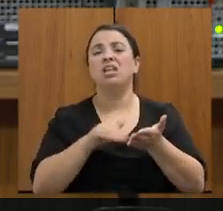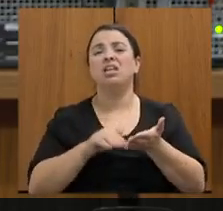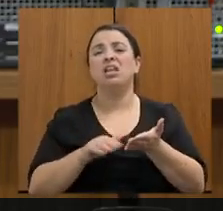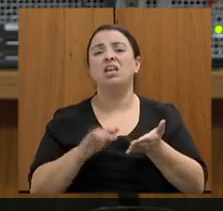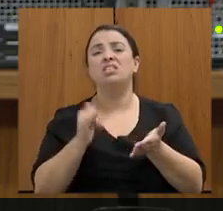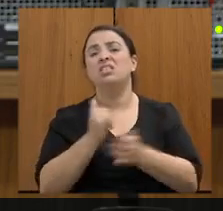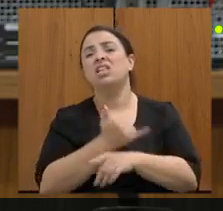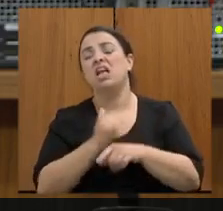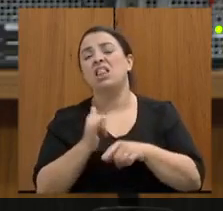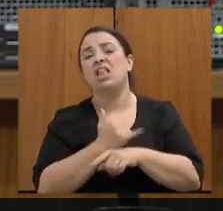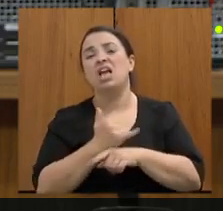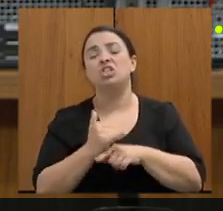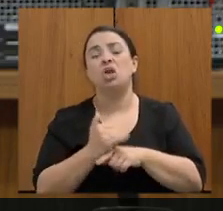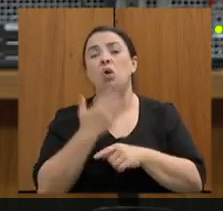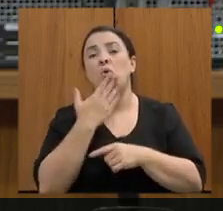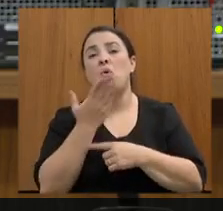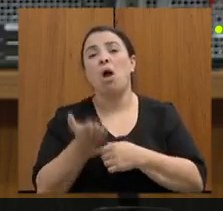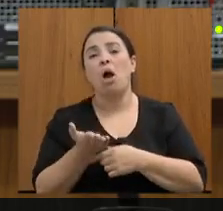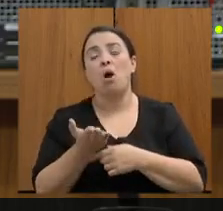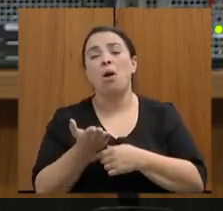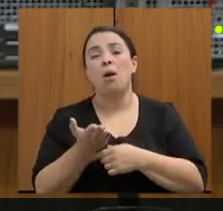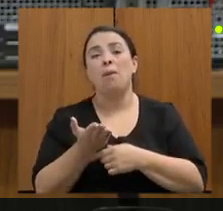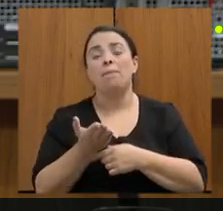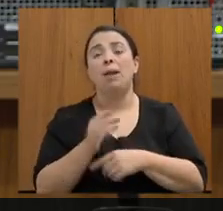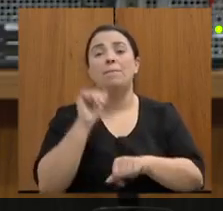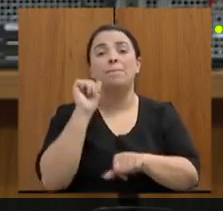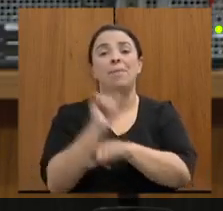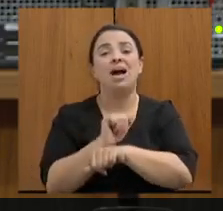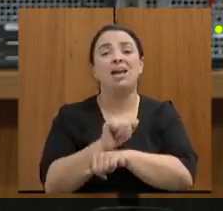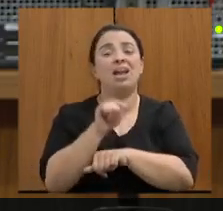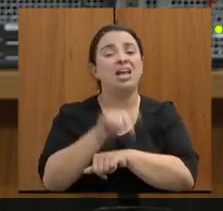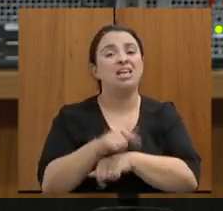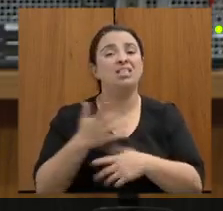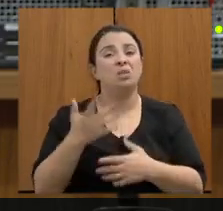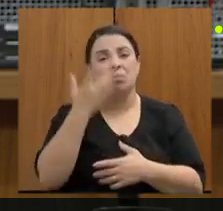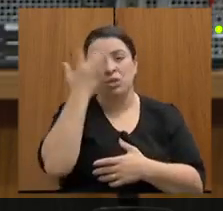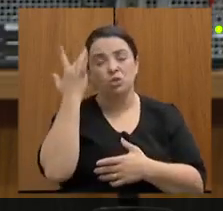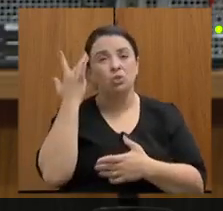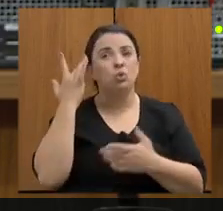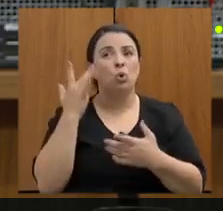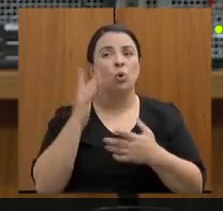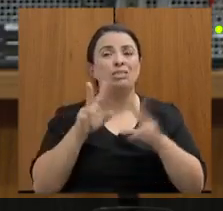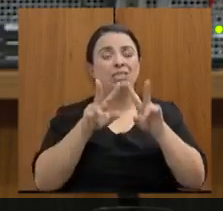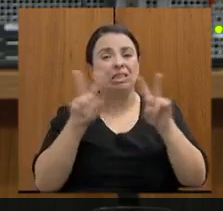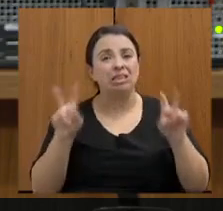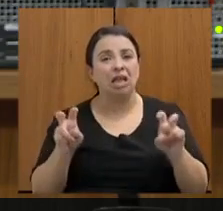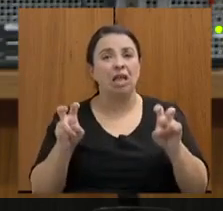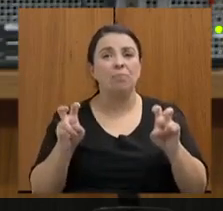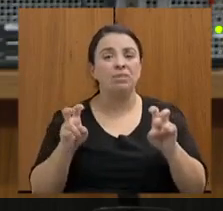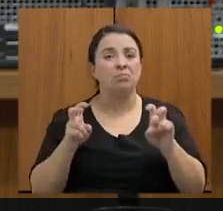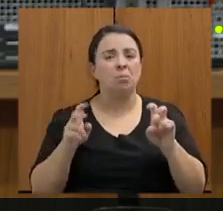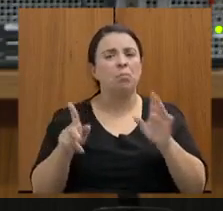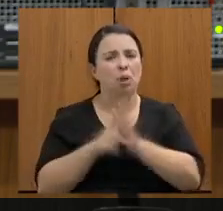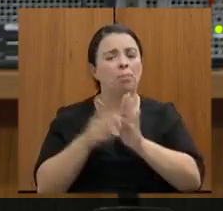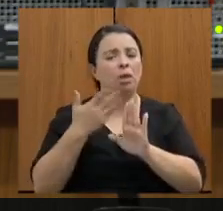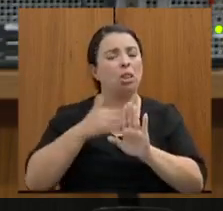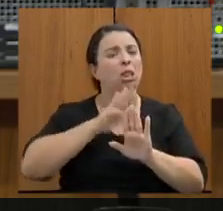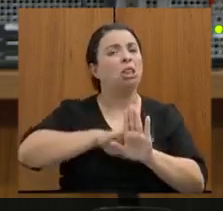impedir o uso de sala de aula para induzir alunos a se profetarem em temas manifestadamente ideológicos